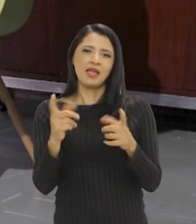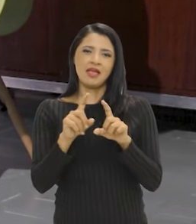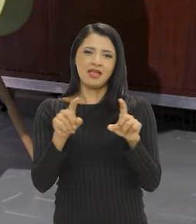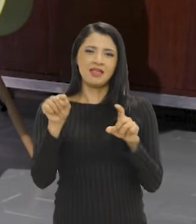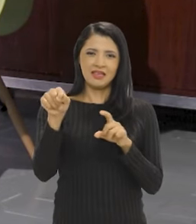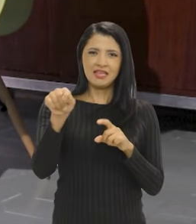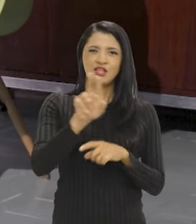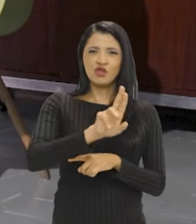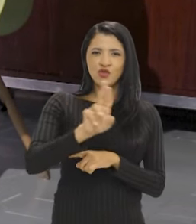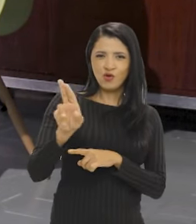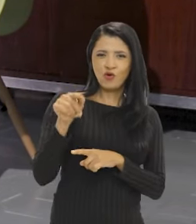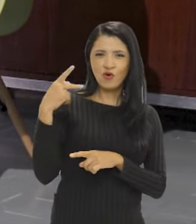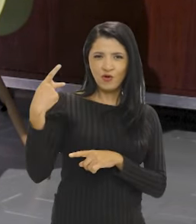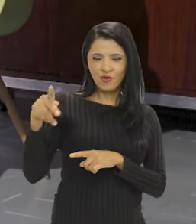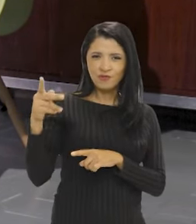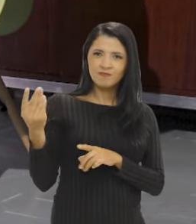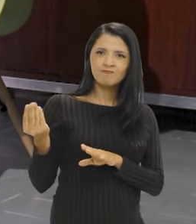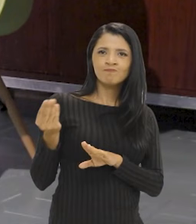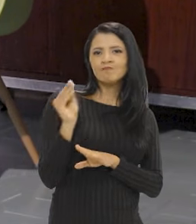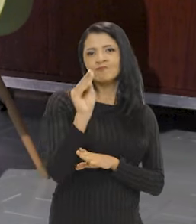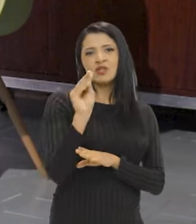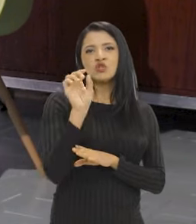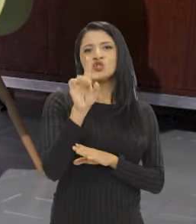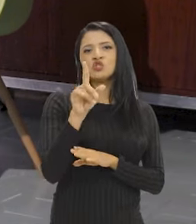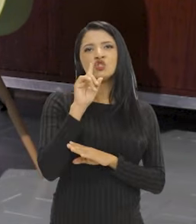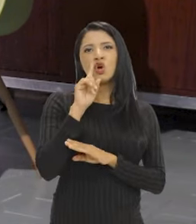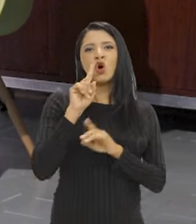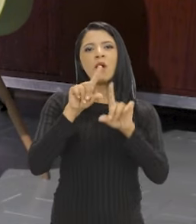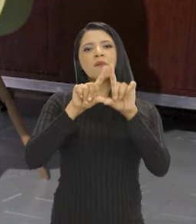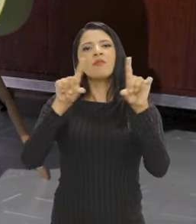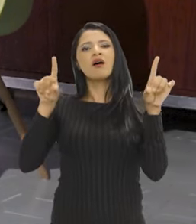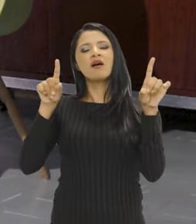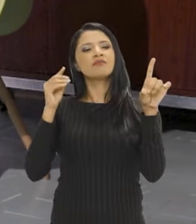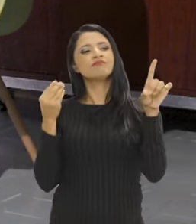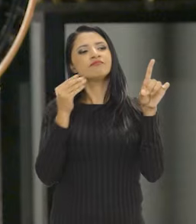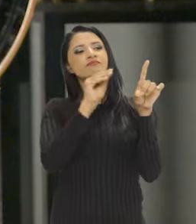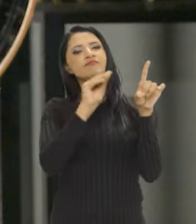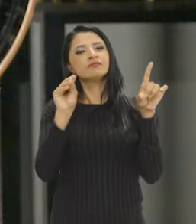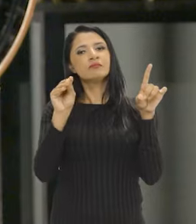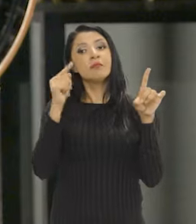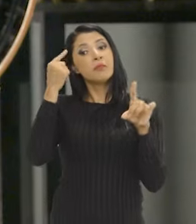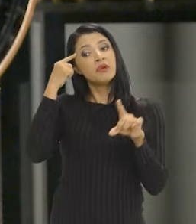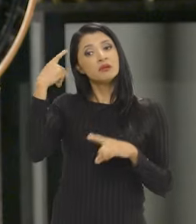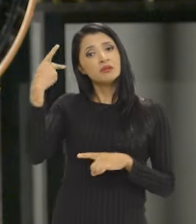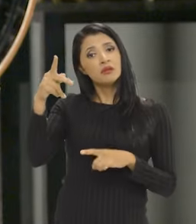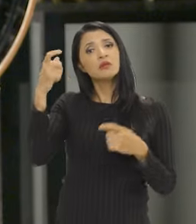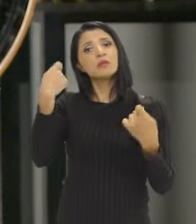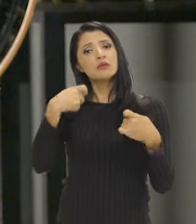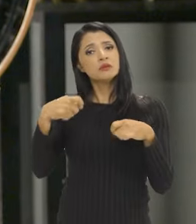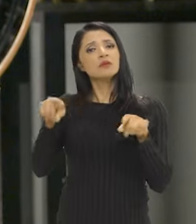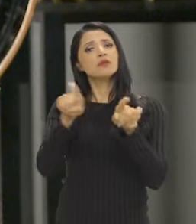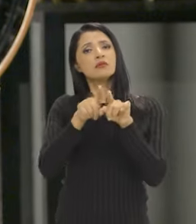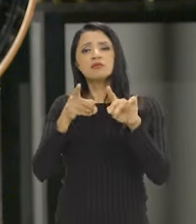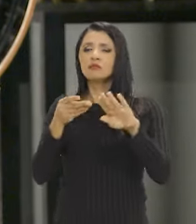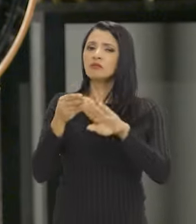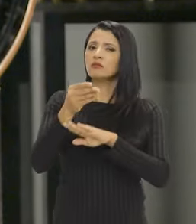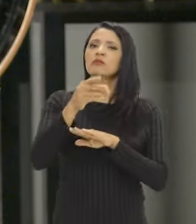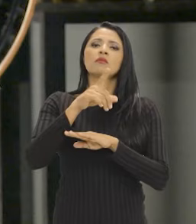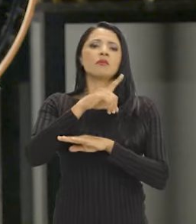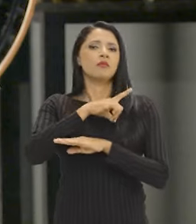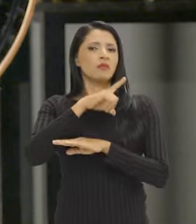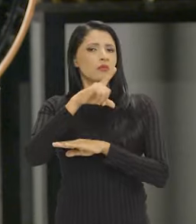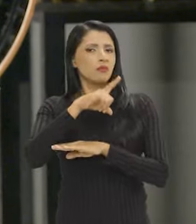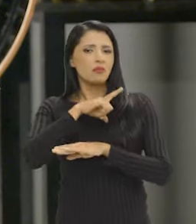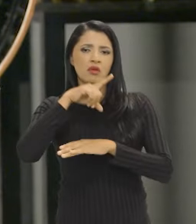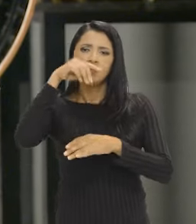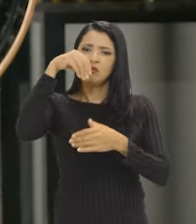nos termos em que esse nome dela fique só na fachada. O pensamento dela também precisa entrar